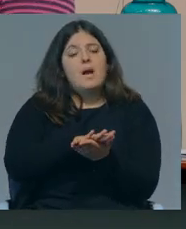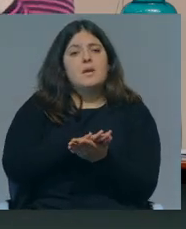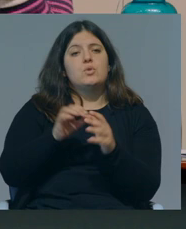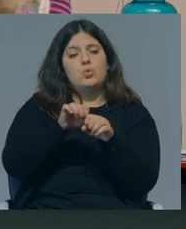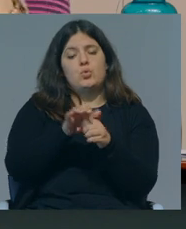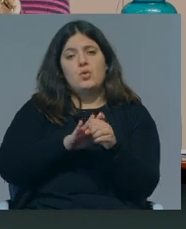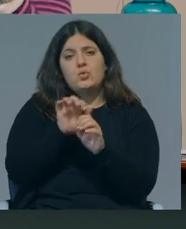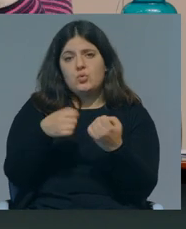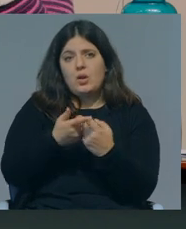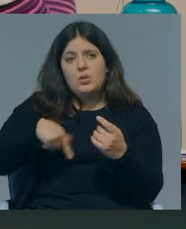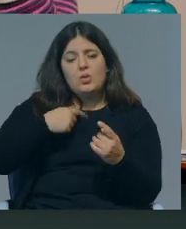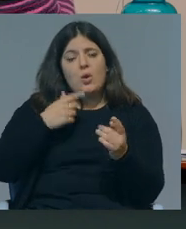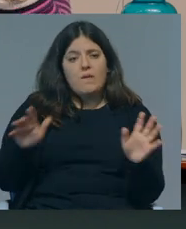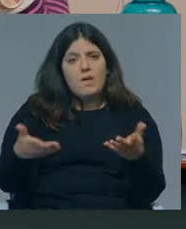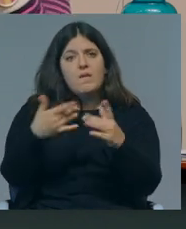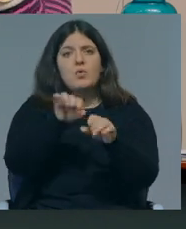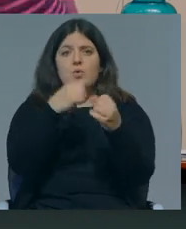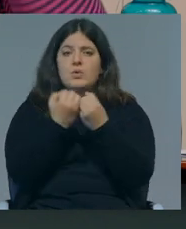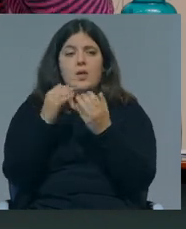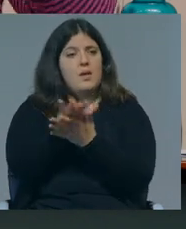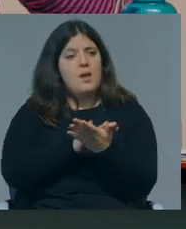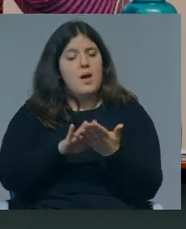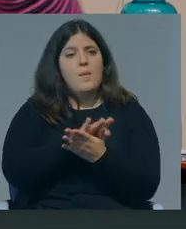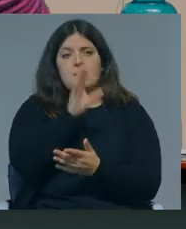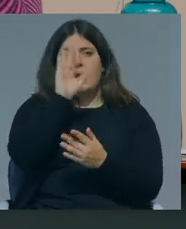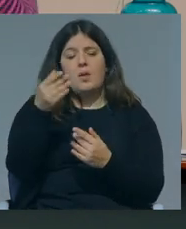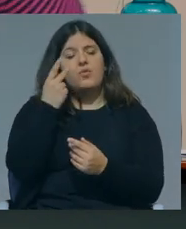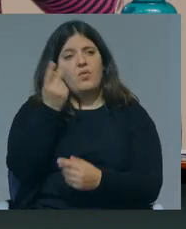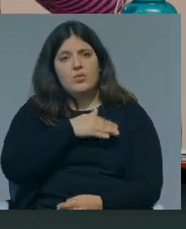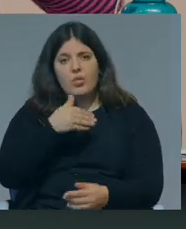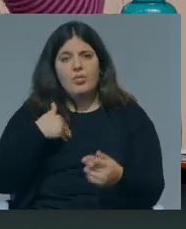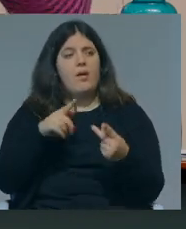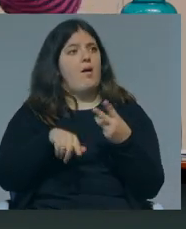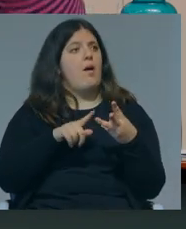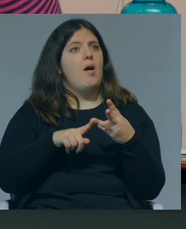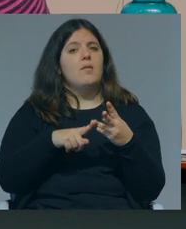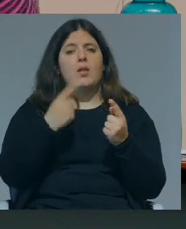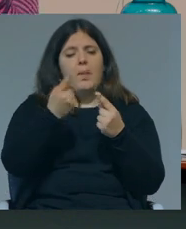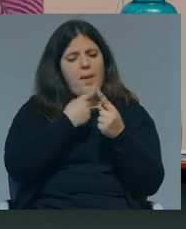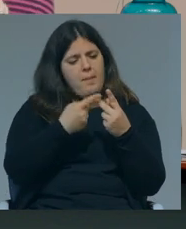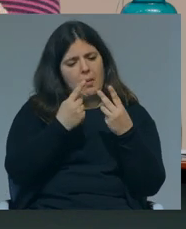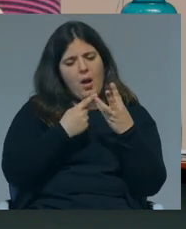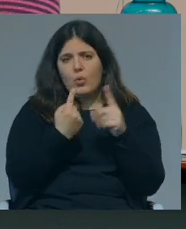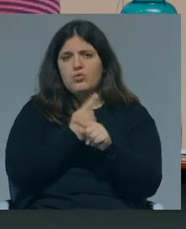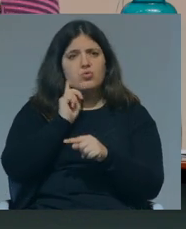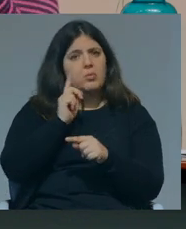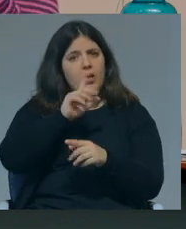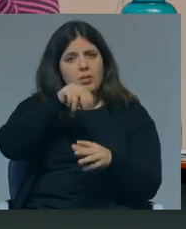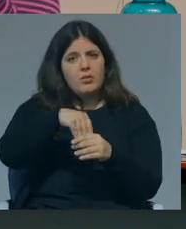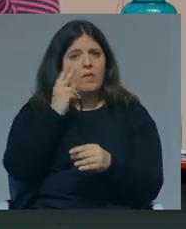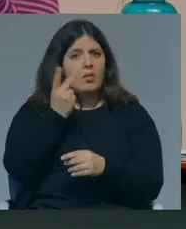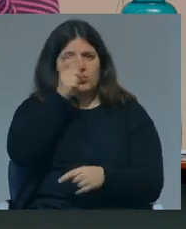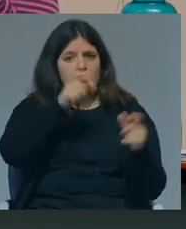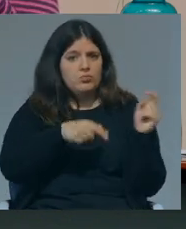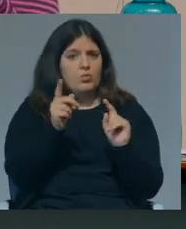social e a base do nosso elevador social e a base de hábitos de vida saudáveis e a base de uma série de coisas importantíssimas na vida das pessoas.